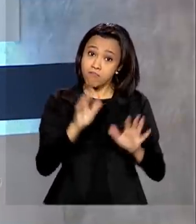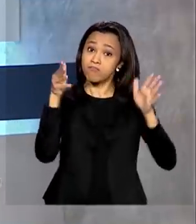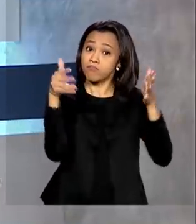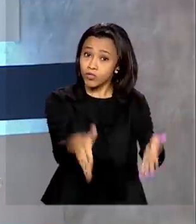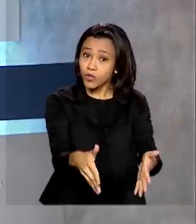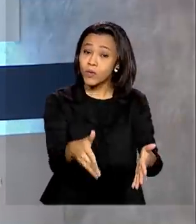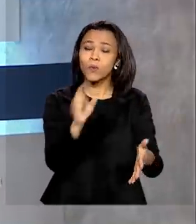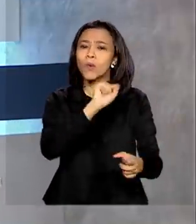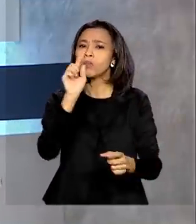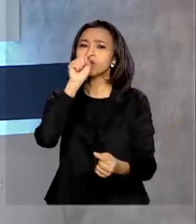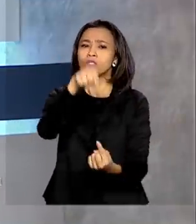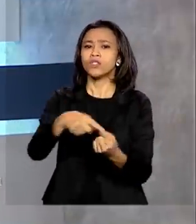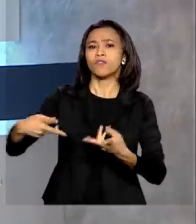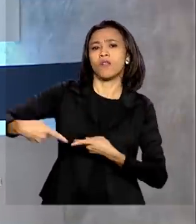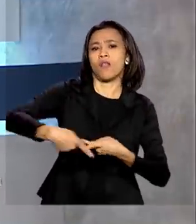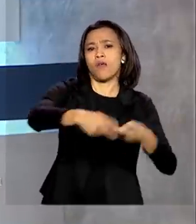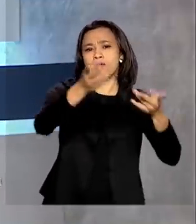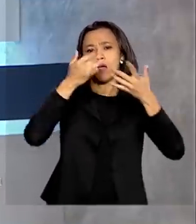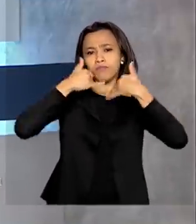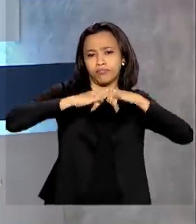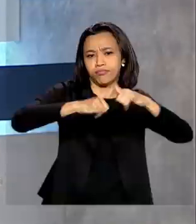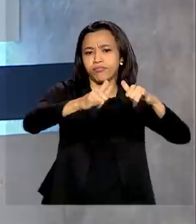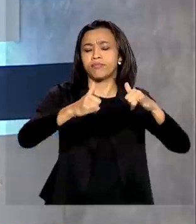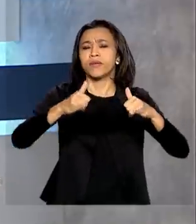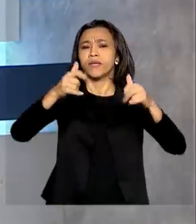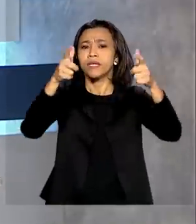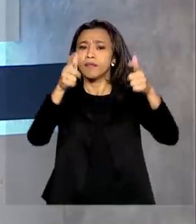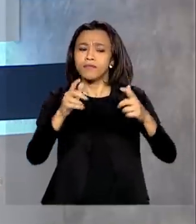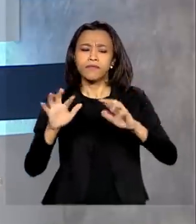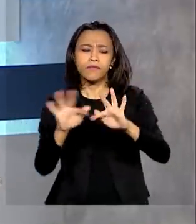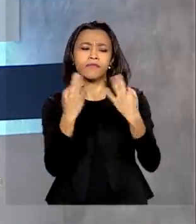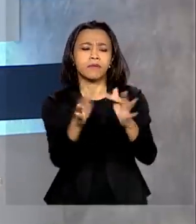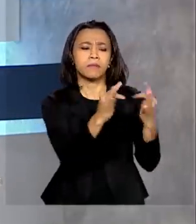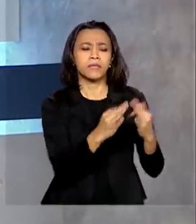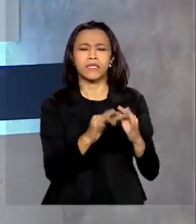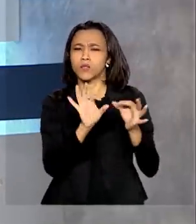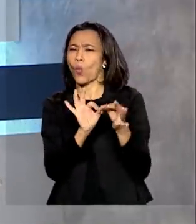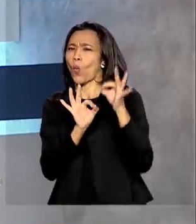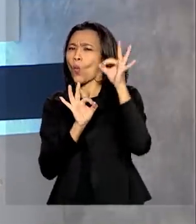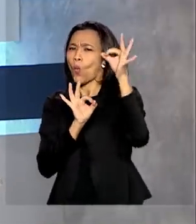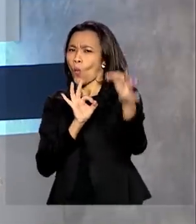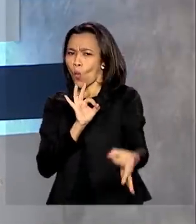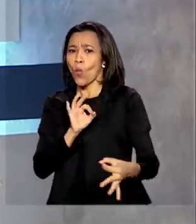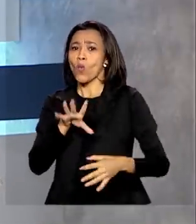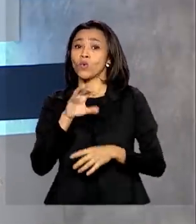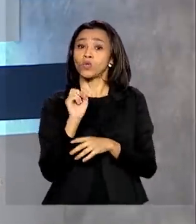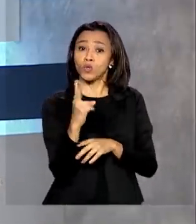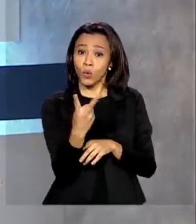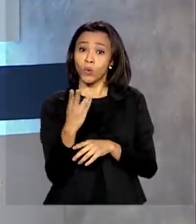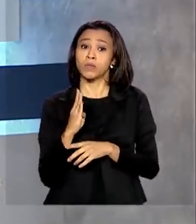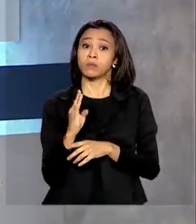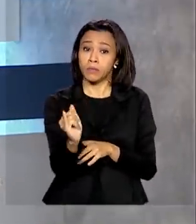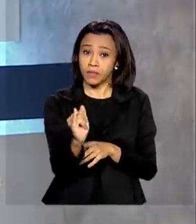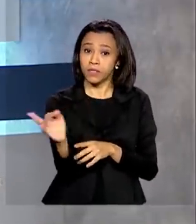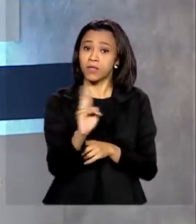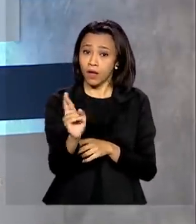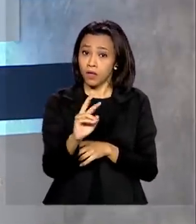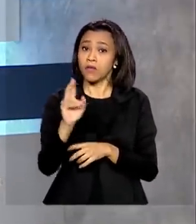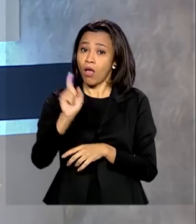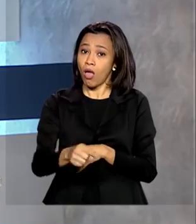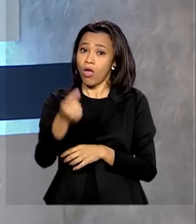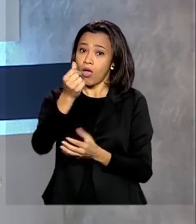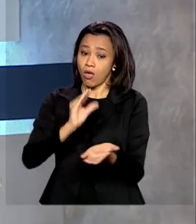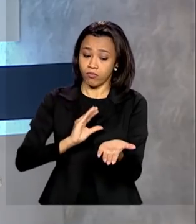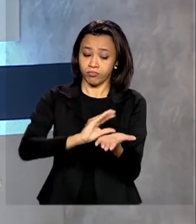energia limpa a famílias que vivem em áreas remotas. Dois bilhões de reais vão ser investidos pelo governo federal em